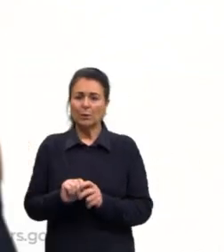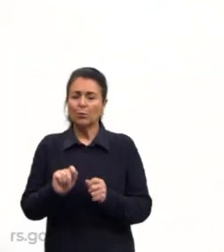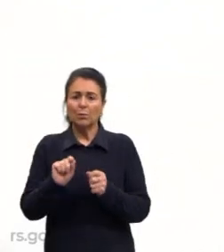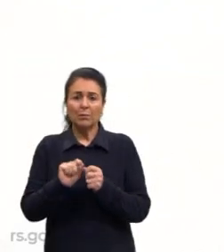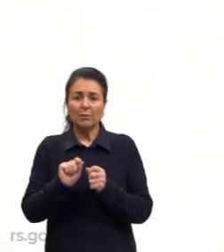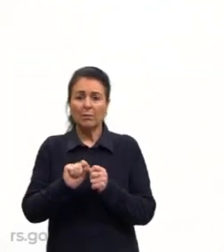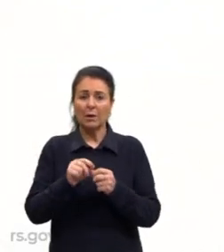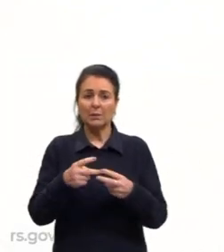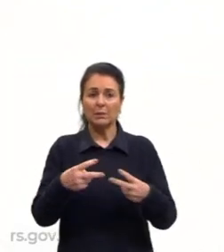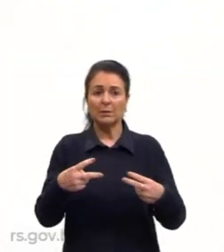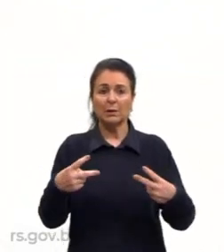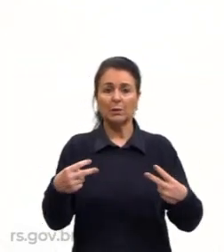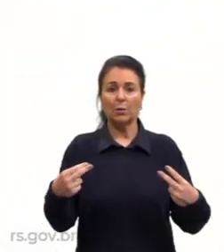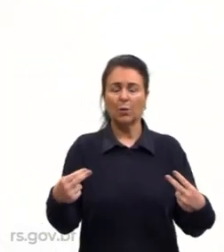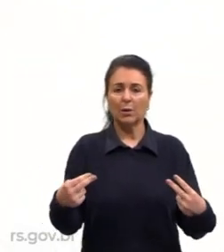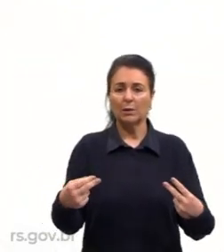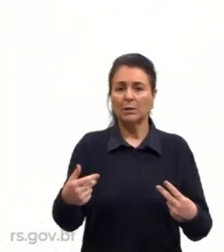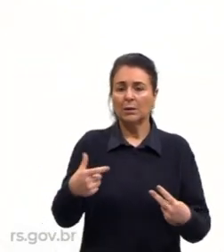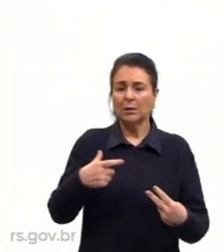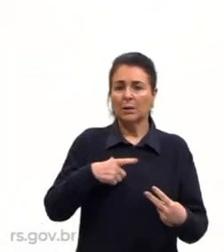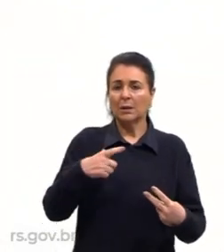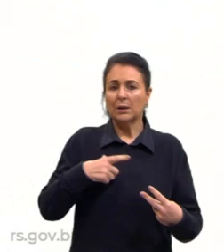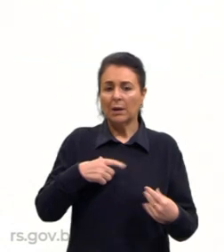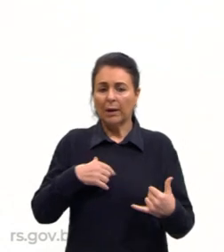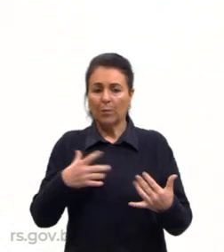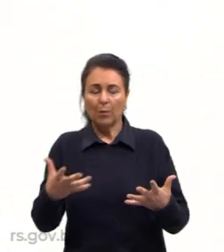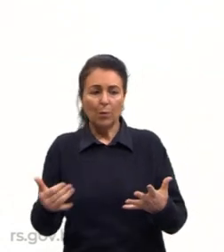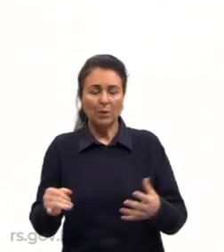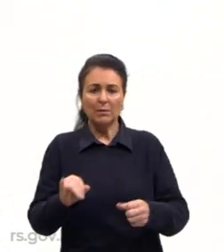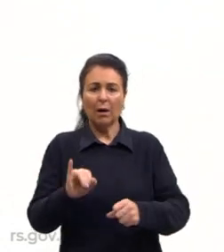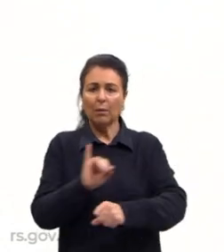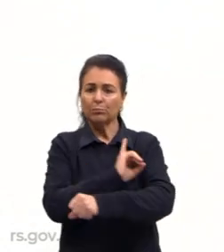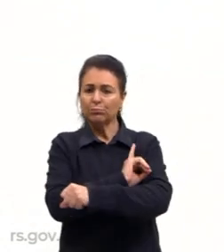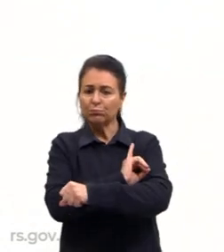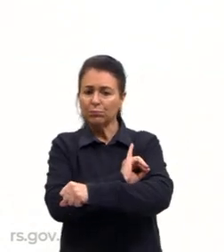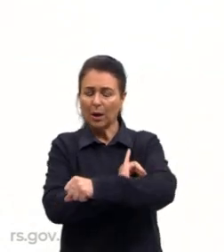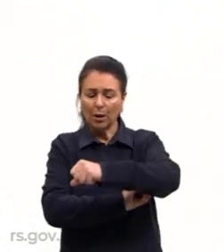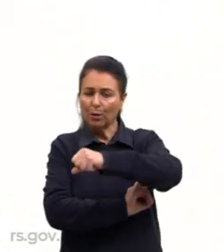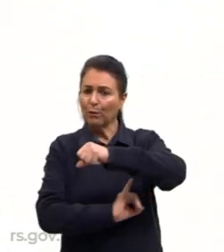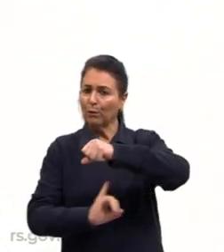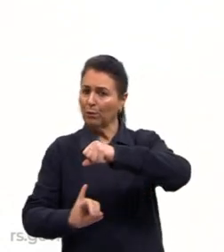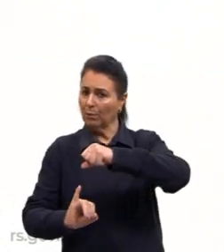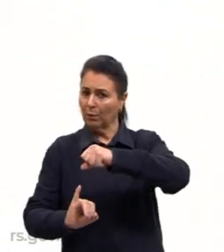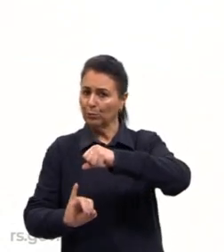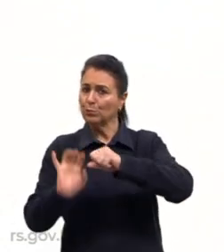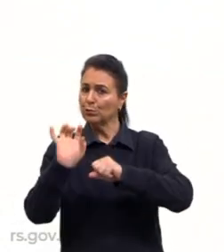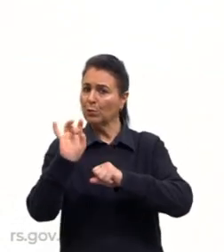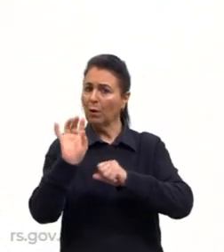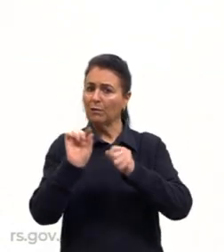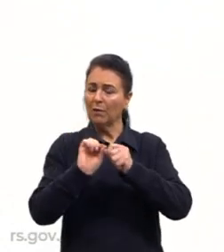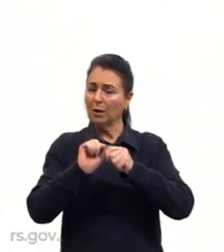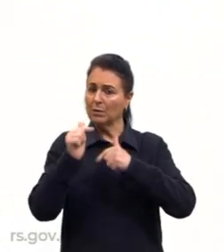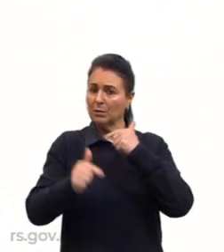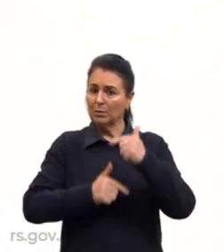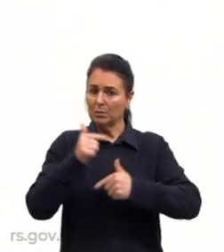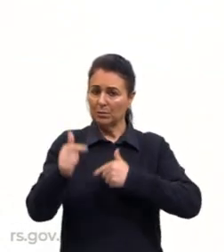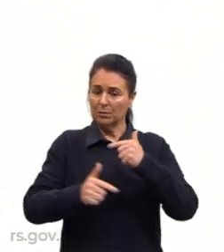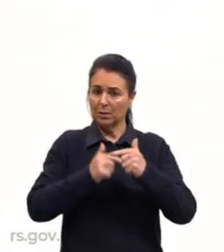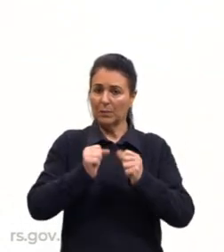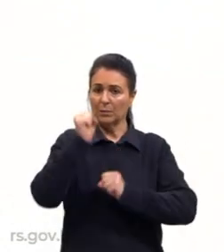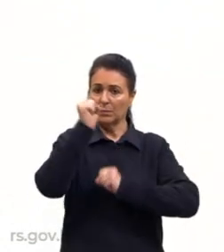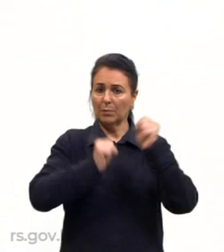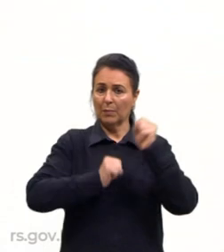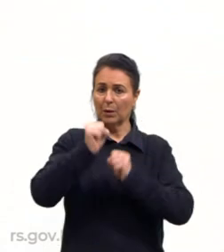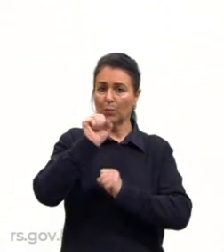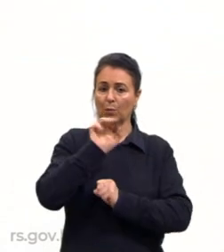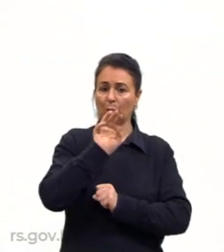essa questão aí, sendo informal, Sendo só prestando, muitas vezes, serviço, tá? Então, essa a indústria 4.0,